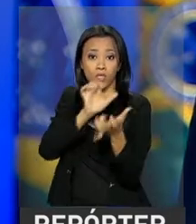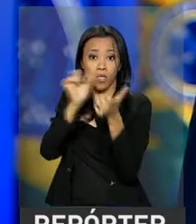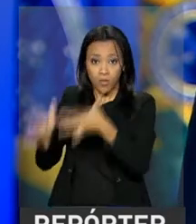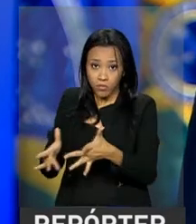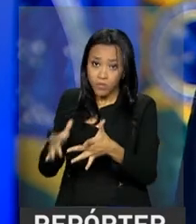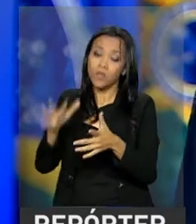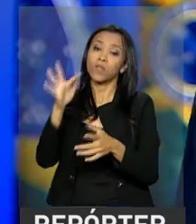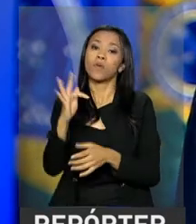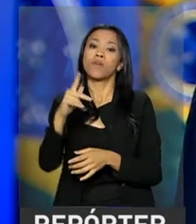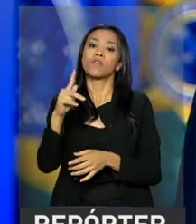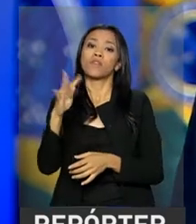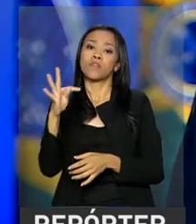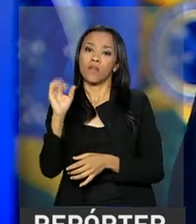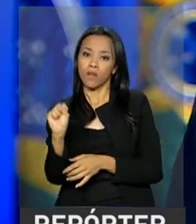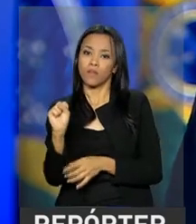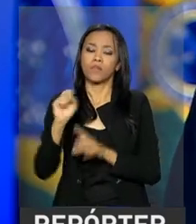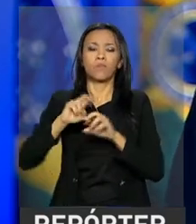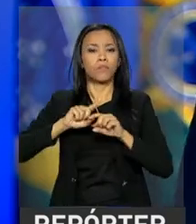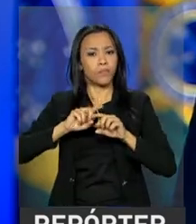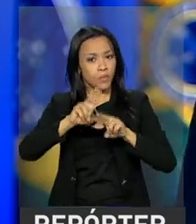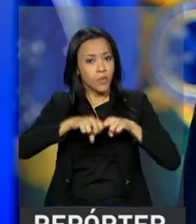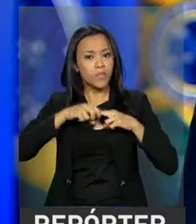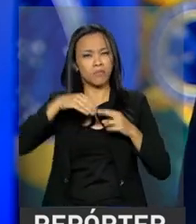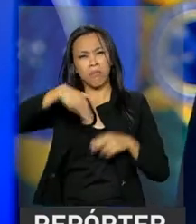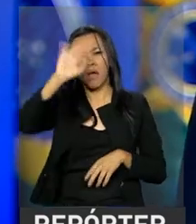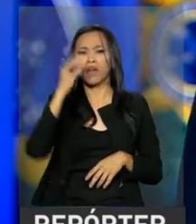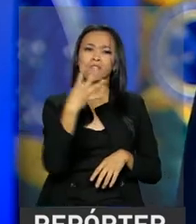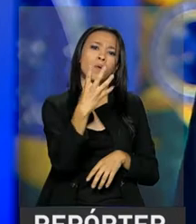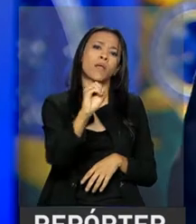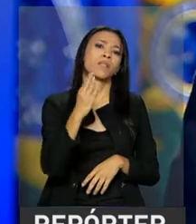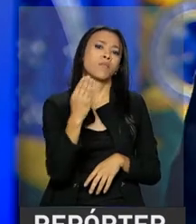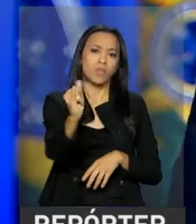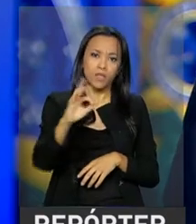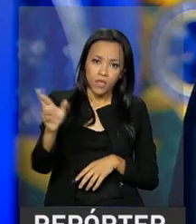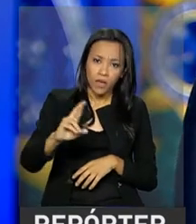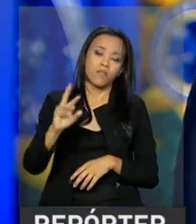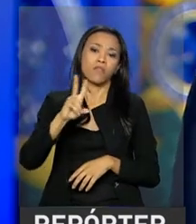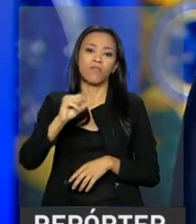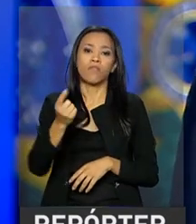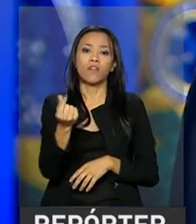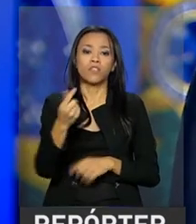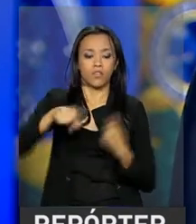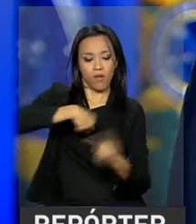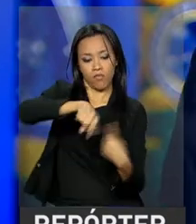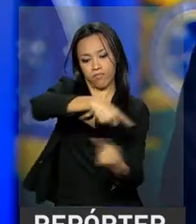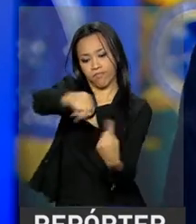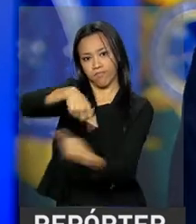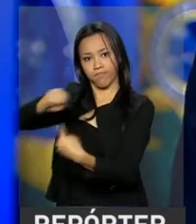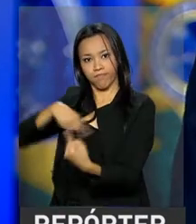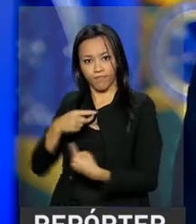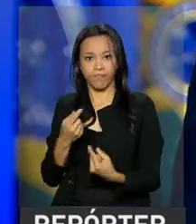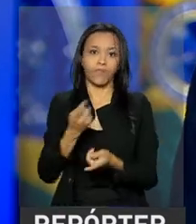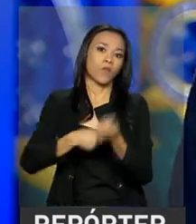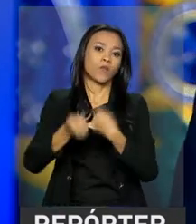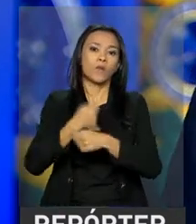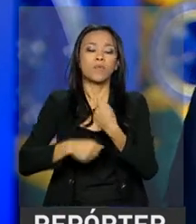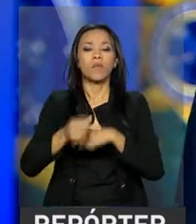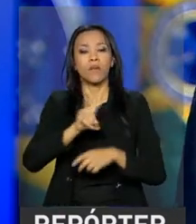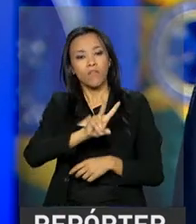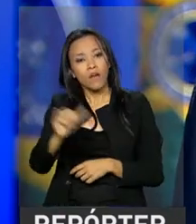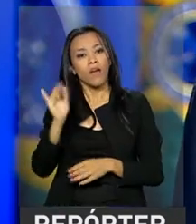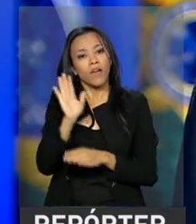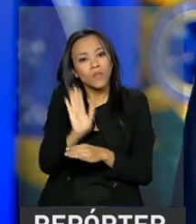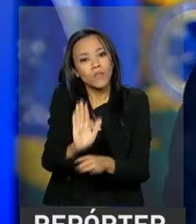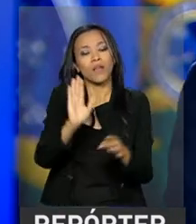Garantia. Portanto, mais de 40 bilhões de reais entrarão na economia, ajudando no fim da